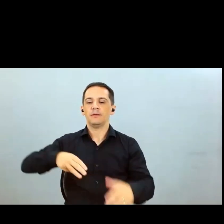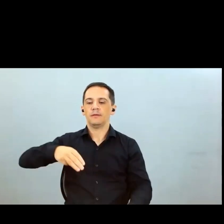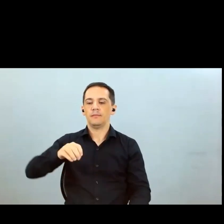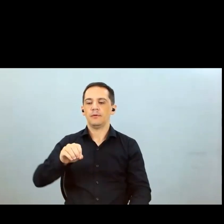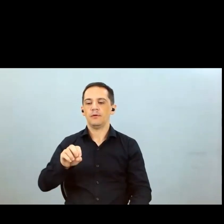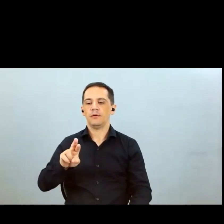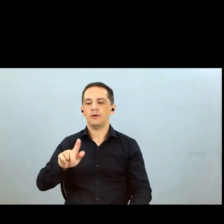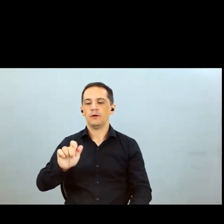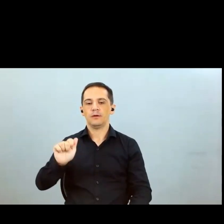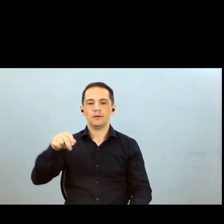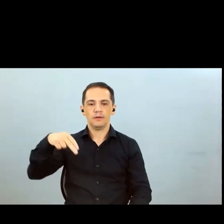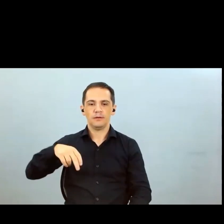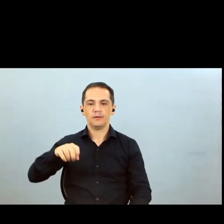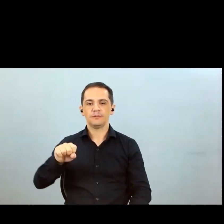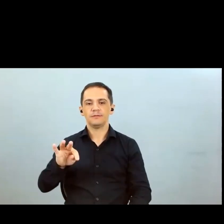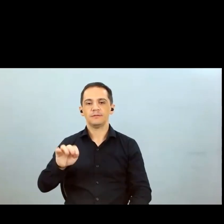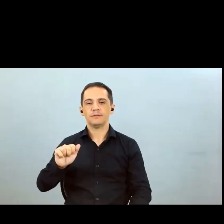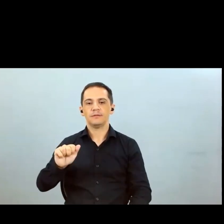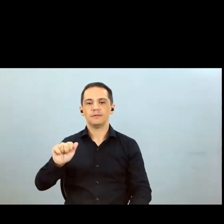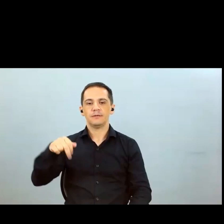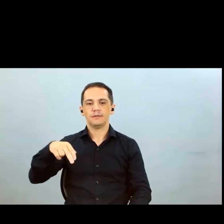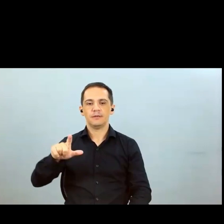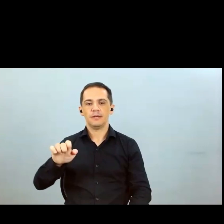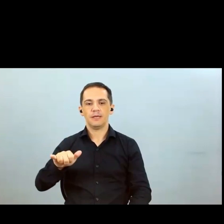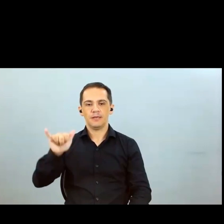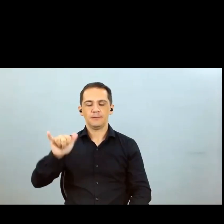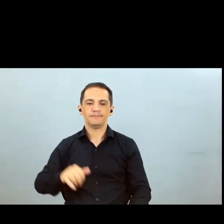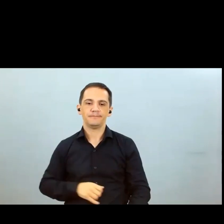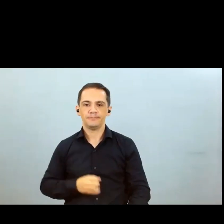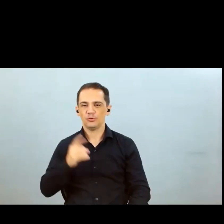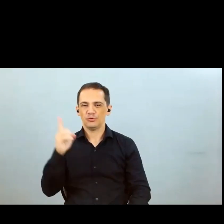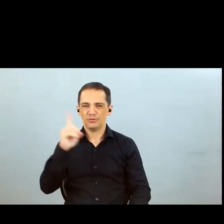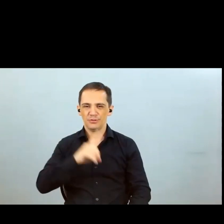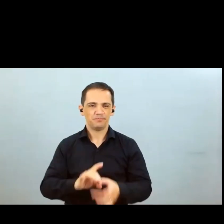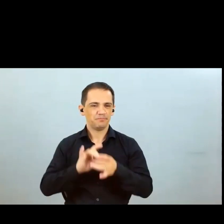pode por favor abrir o teu microfone a sua câmera e seguir uma pergunta